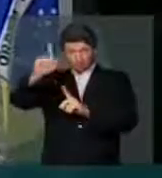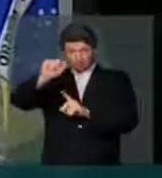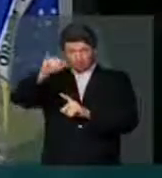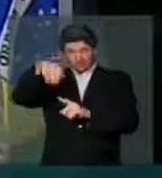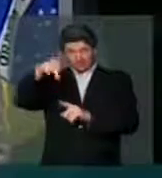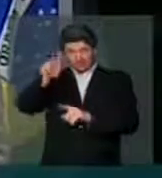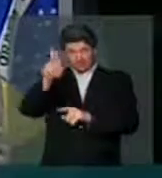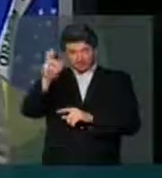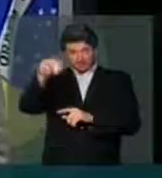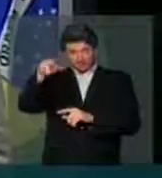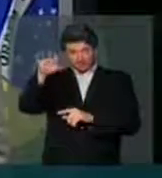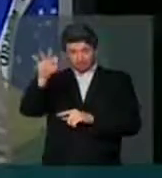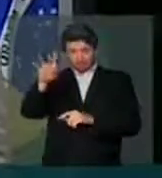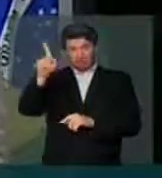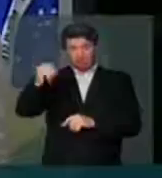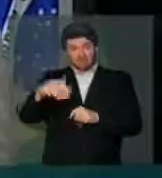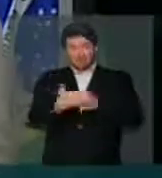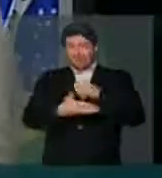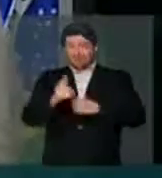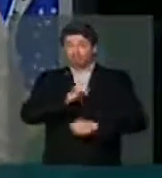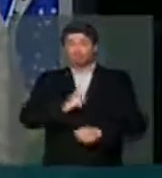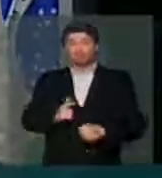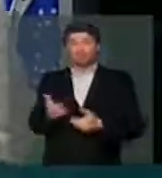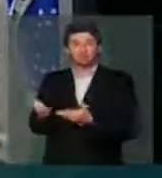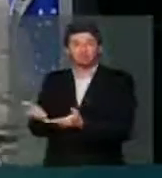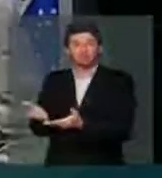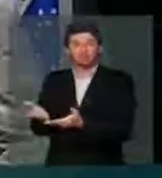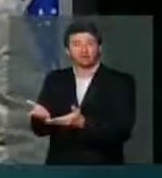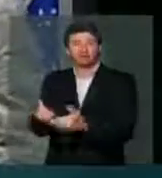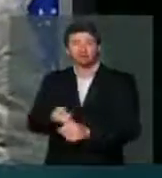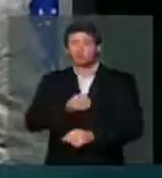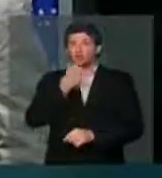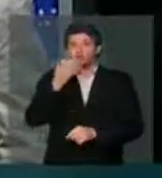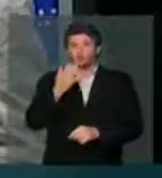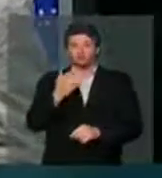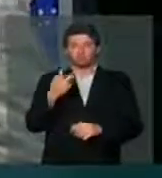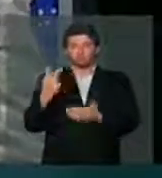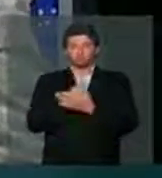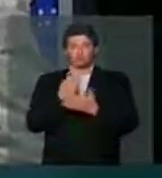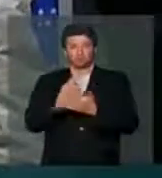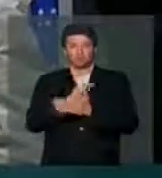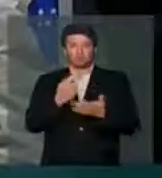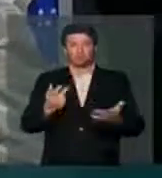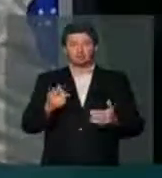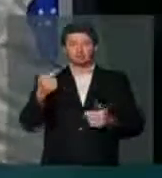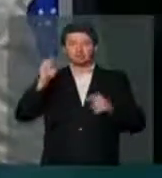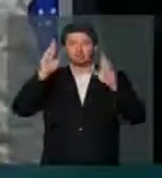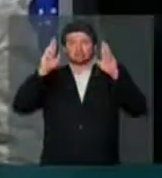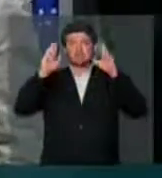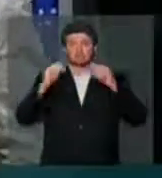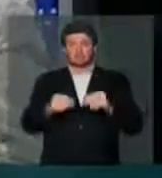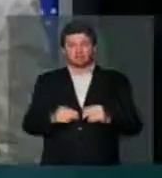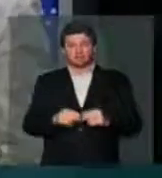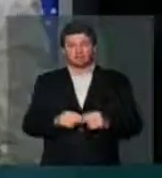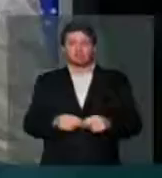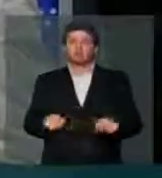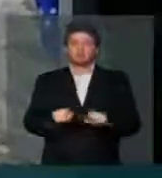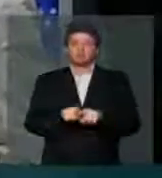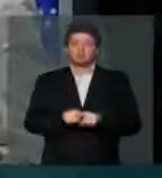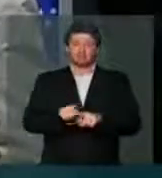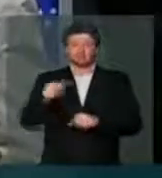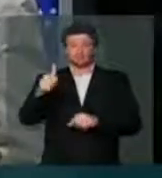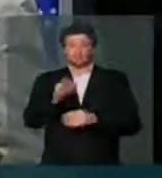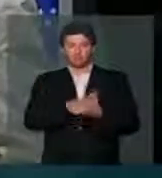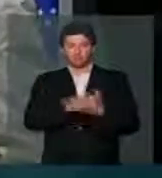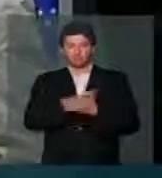é a própria base do governo com discursos argumentos sem esperança e sem tampouco